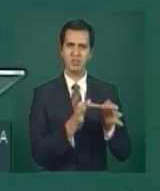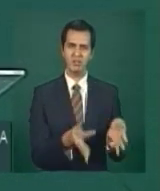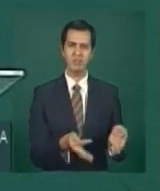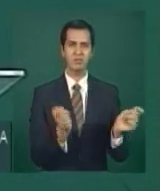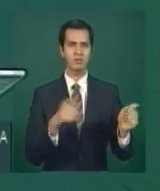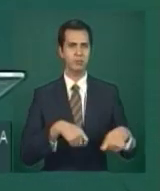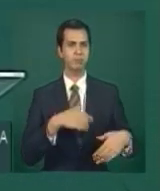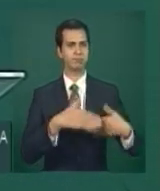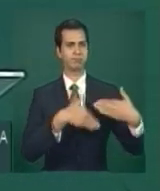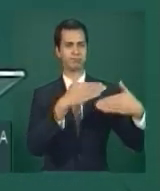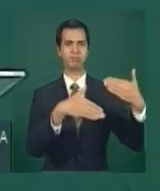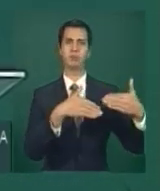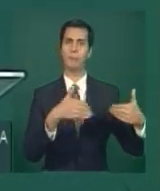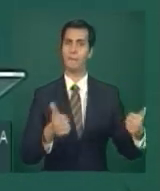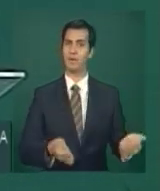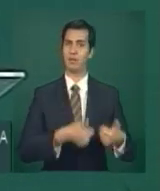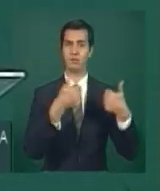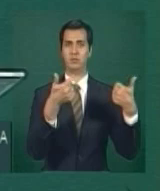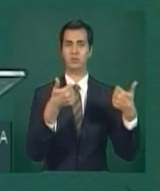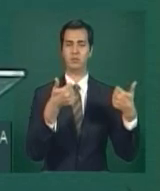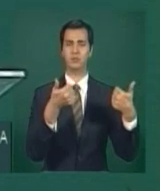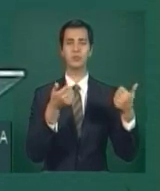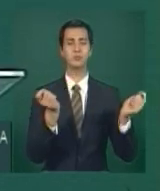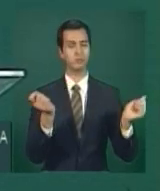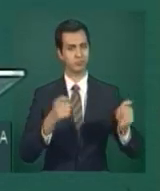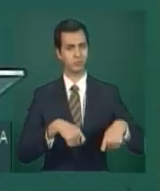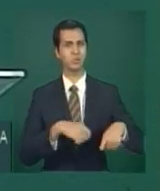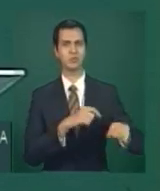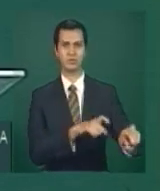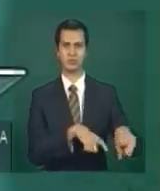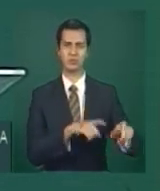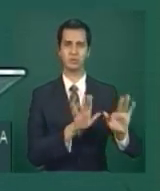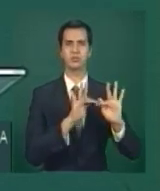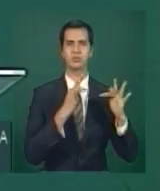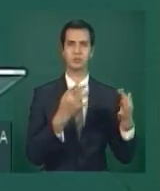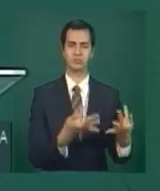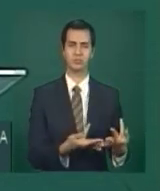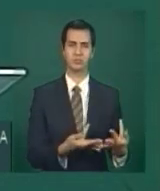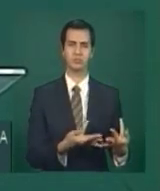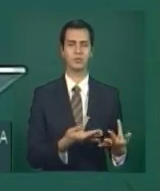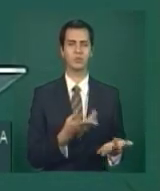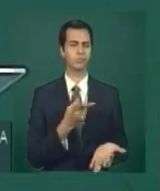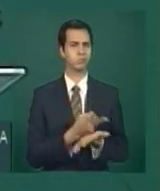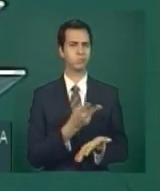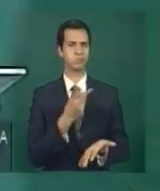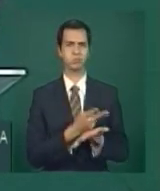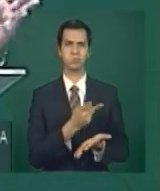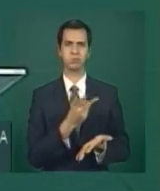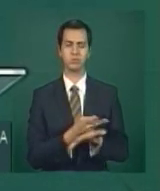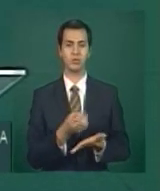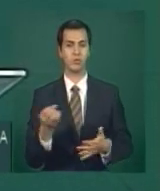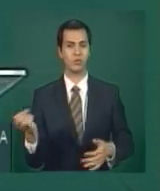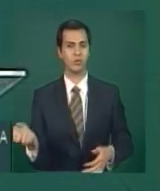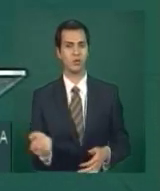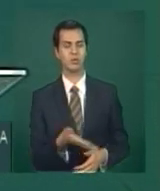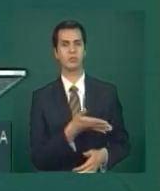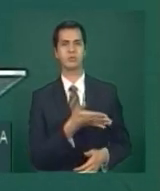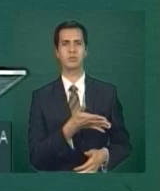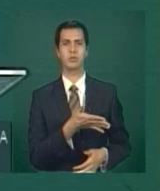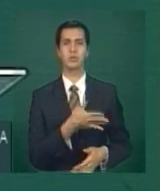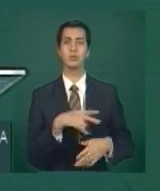para tornar a nossa agricultura familiar cada vez mais moderna, é importante que os senhores